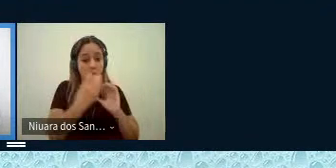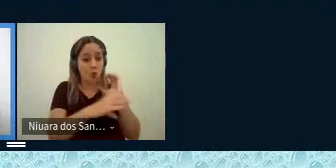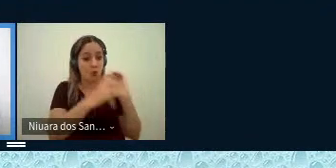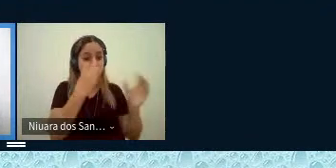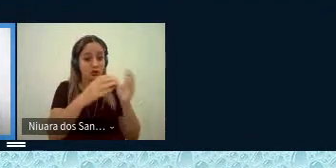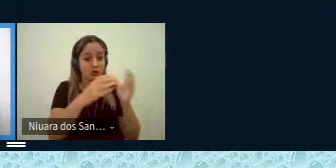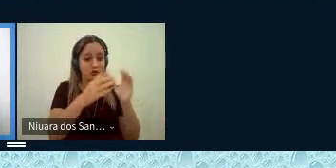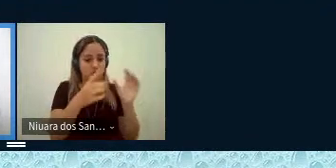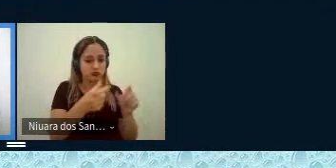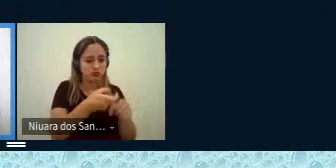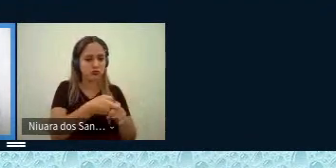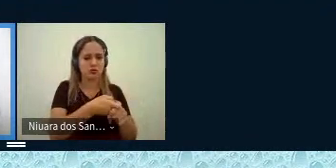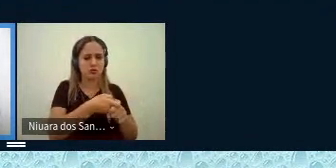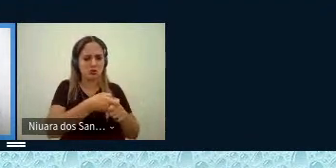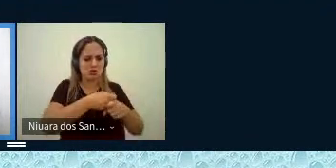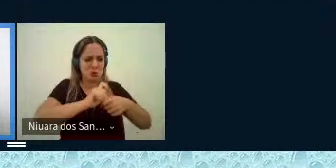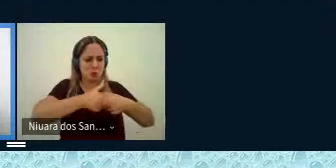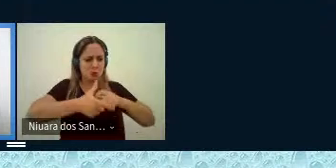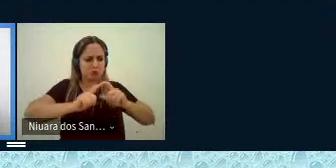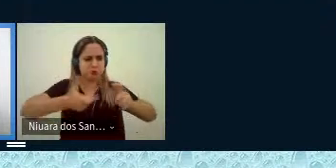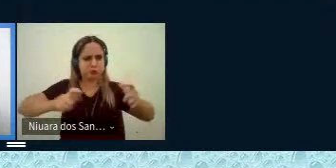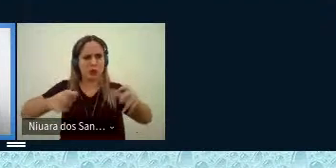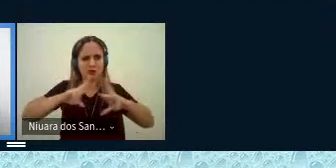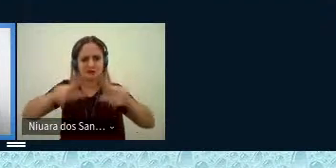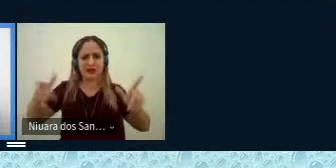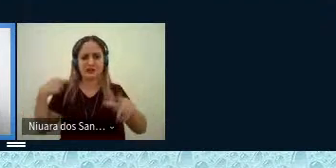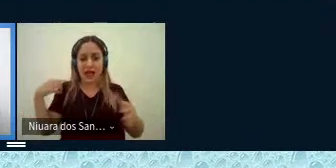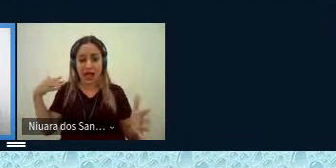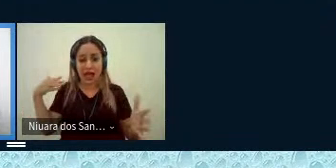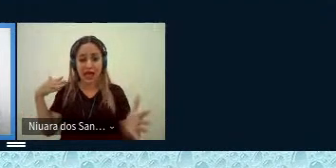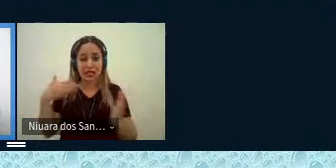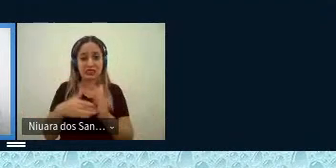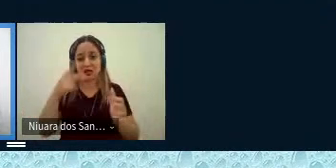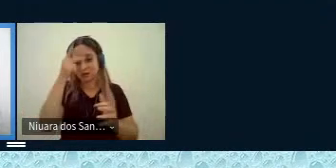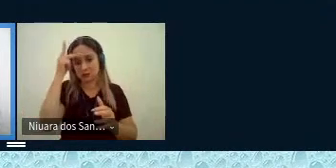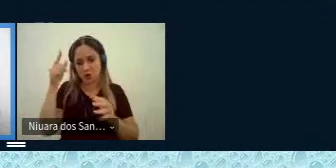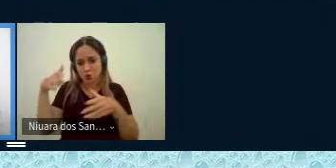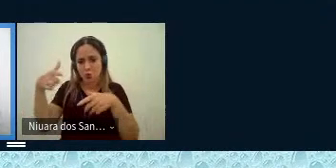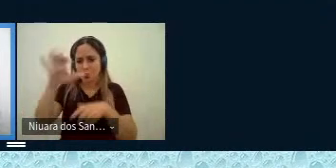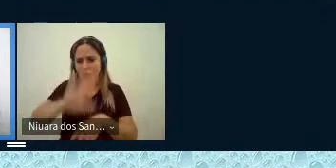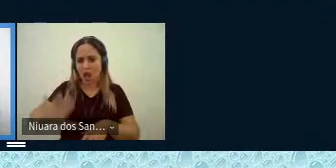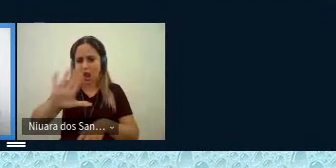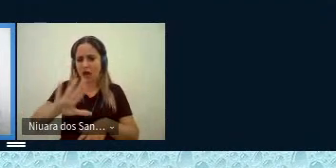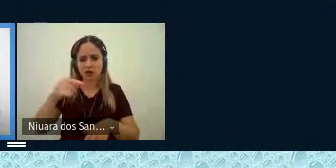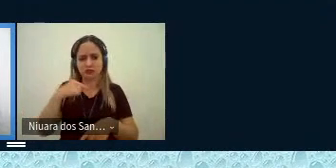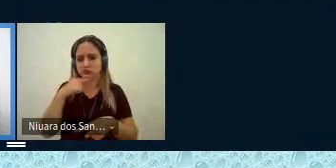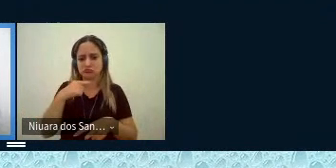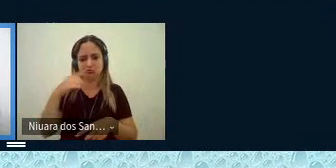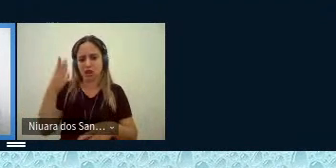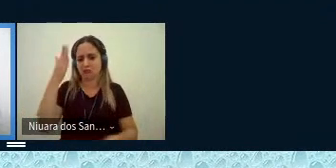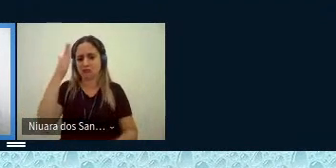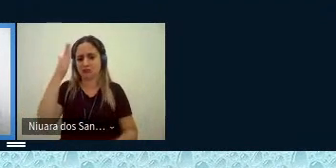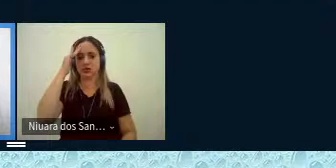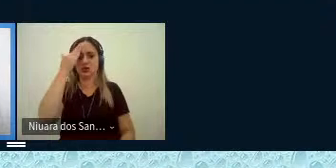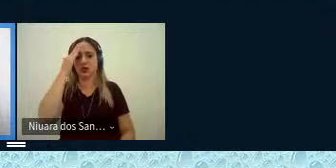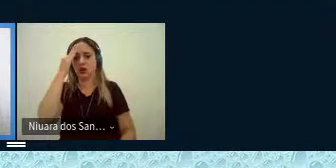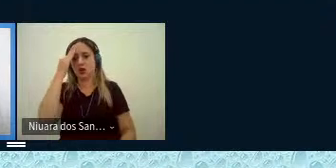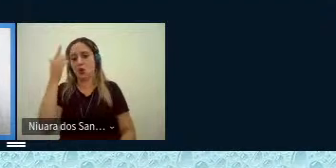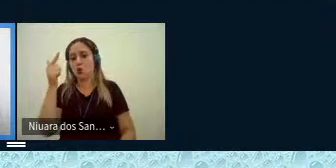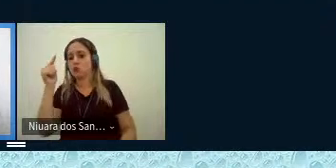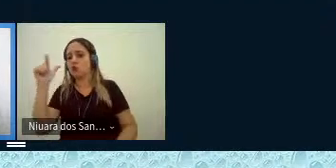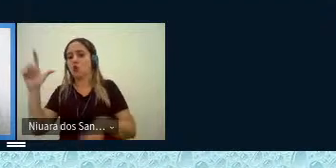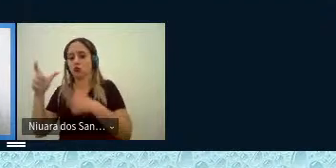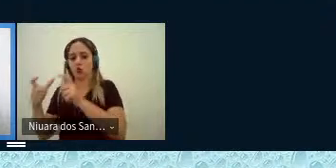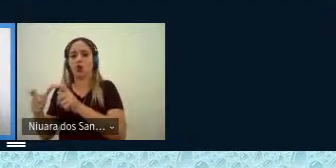aumentarão as diferenças até finalmente os habitantes de uma área não mais poderem entender os de outras